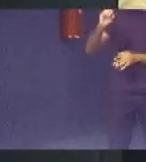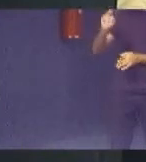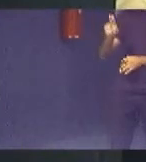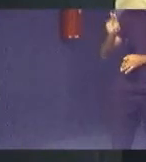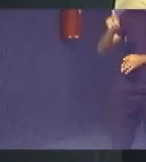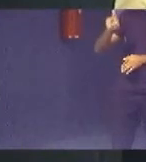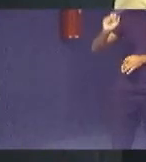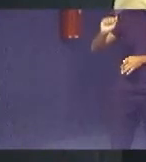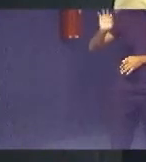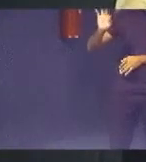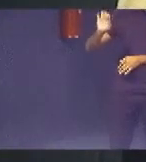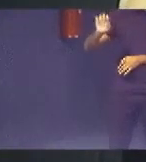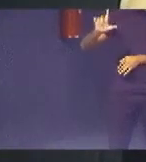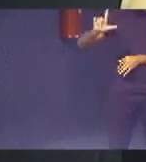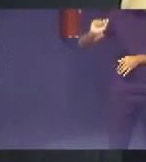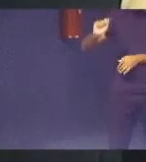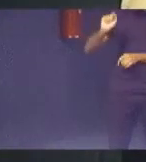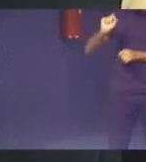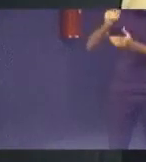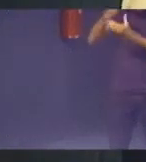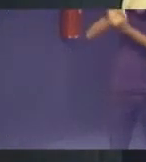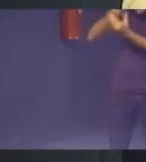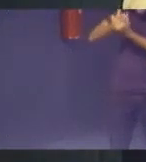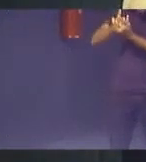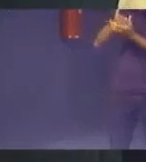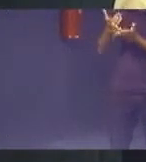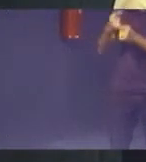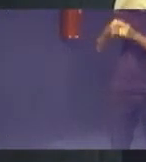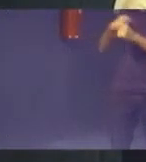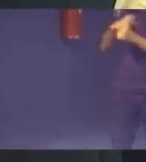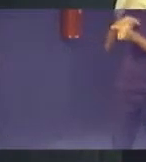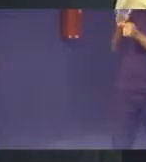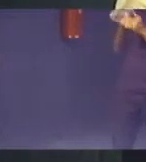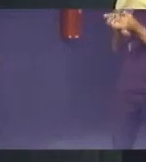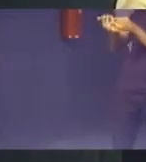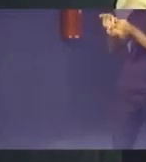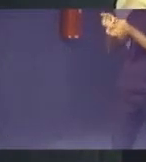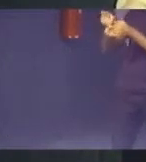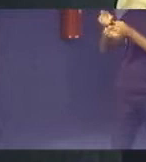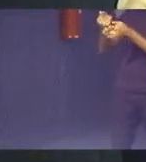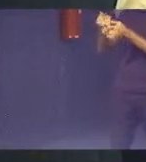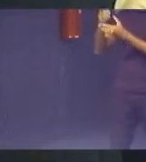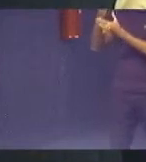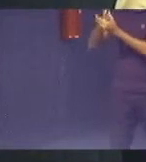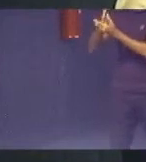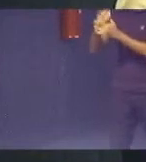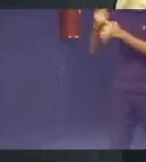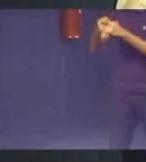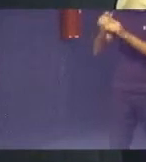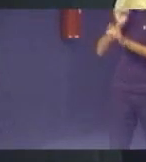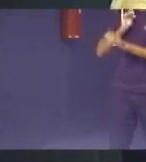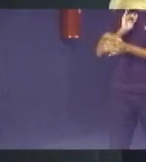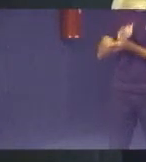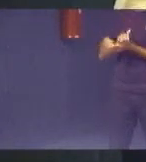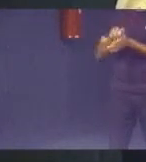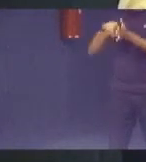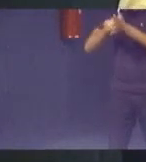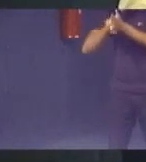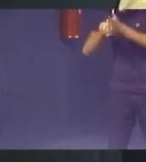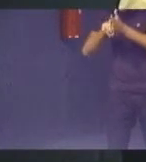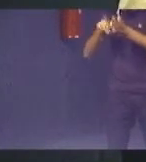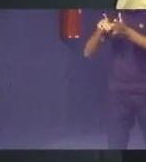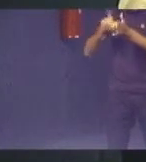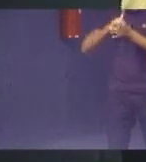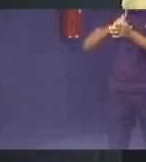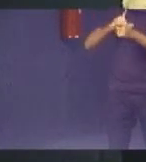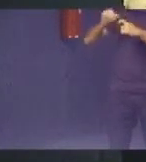por que que eu digo simples curatela? porque o que que demora numa curatela? o exame médico mas eu tenho médico